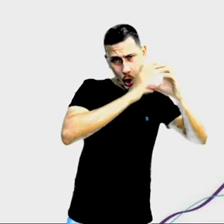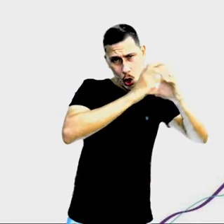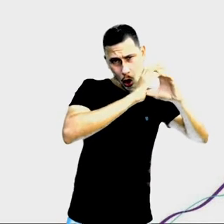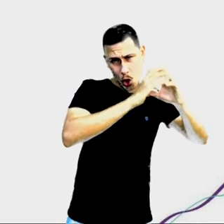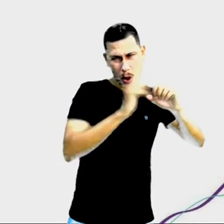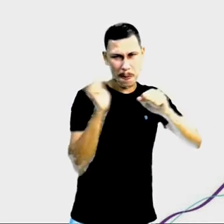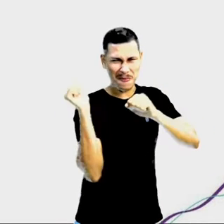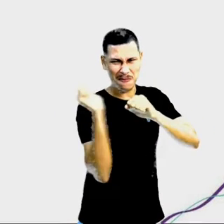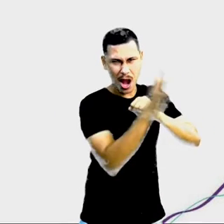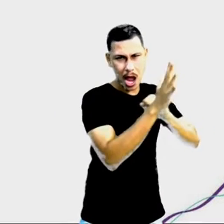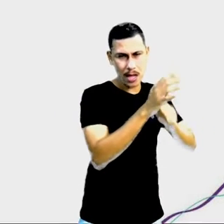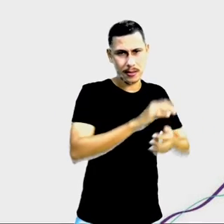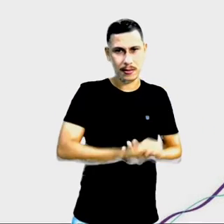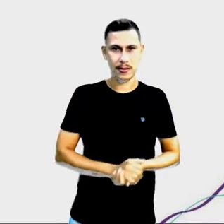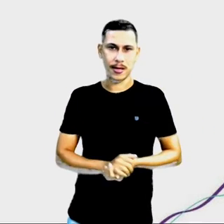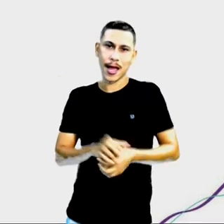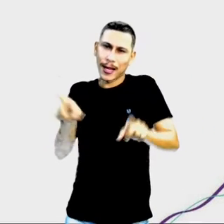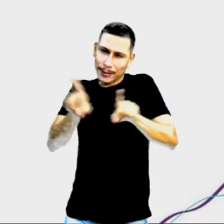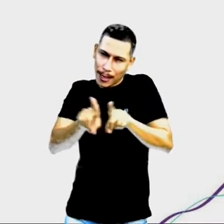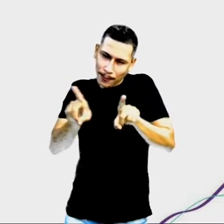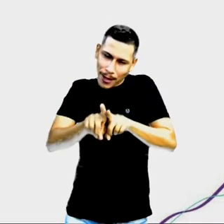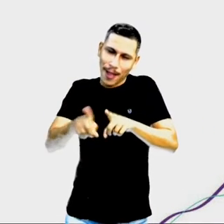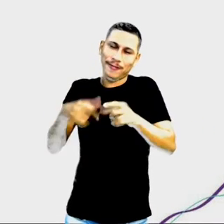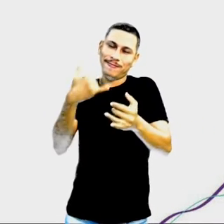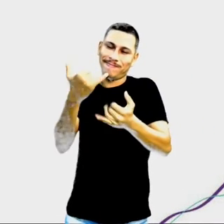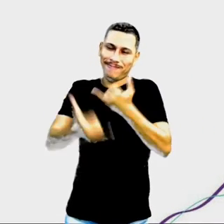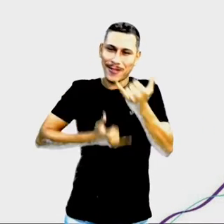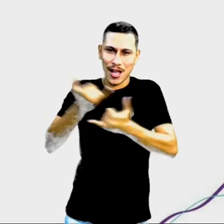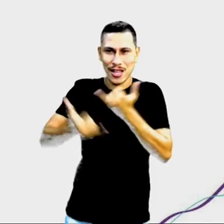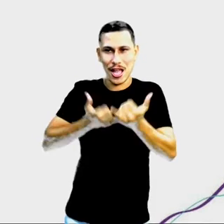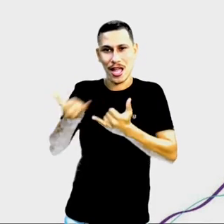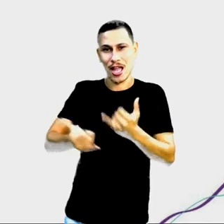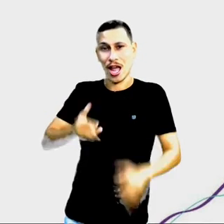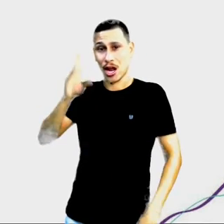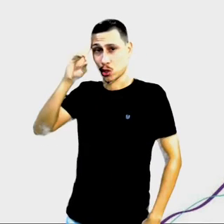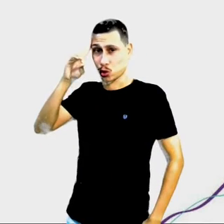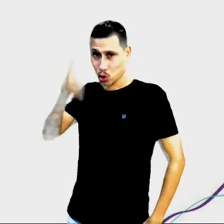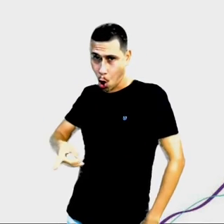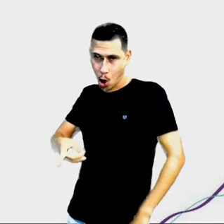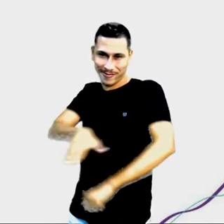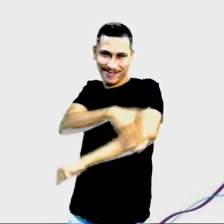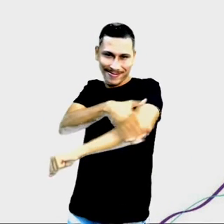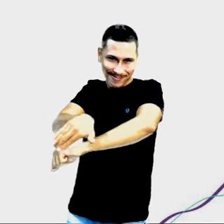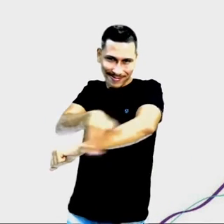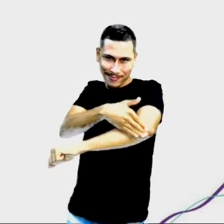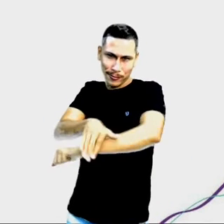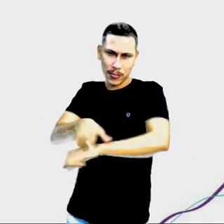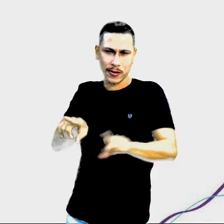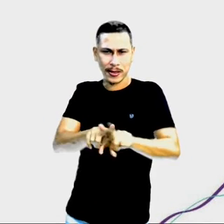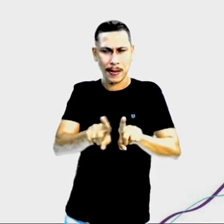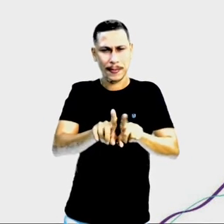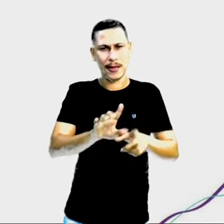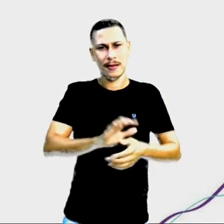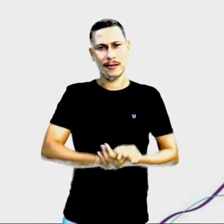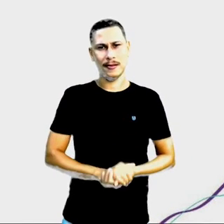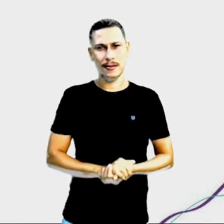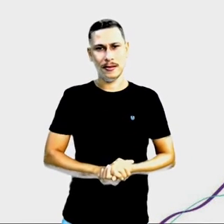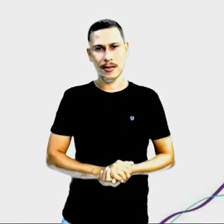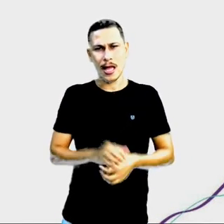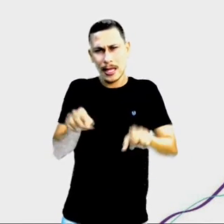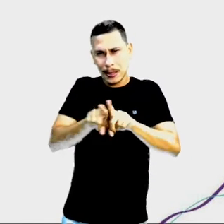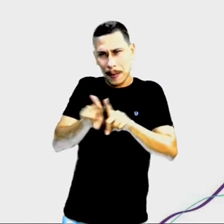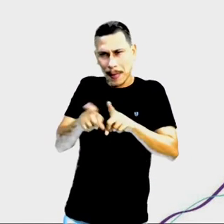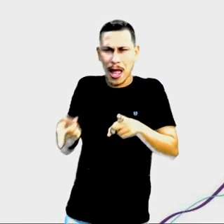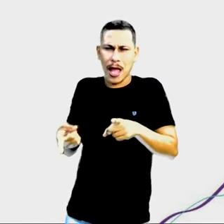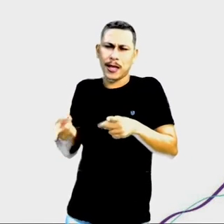Tem um jogo do dono da rua Que é uma brincadeira Temos também o pique-esconde